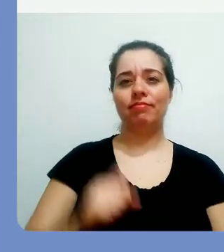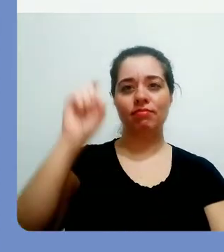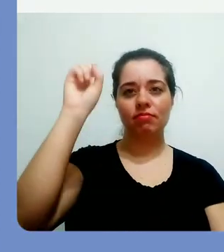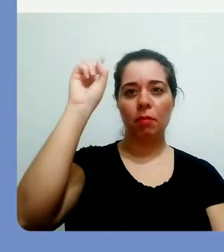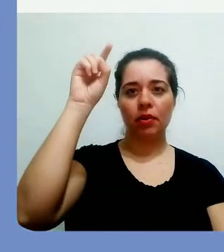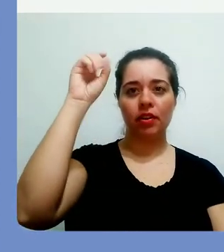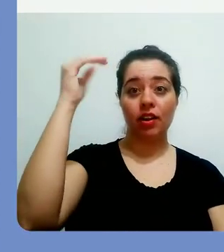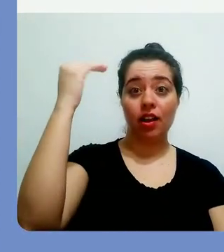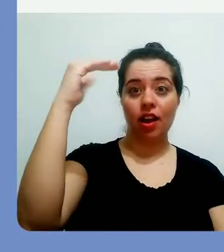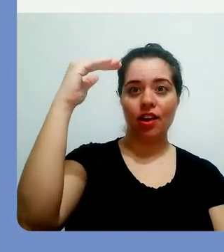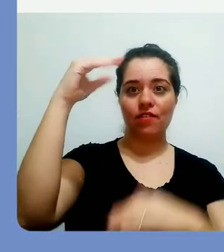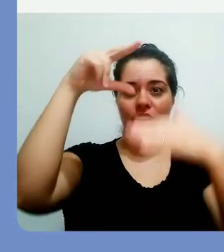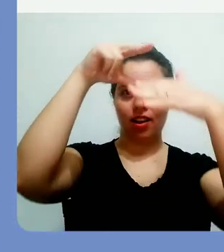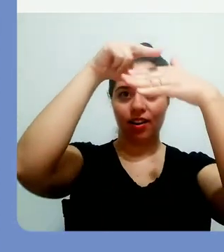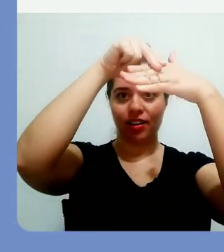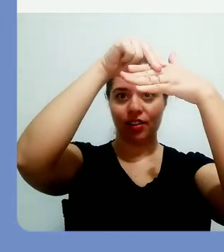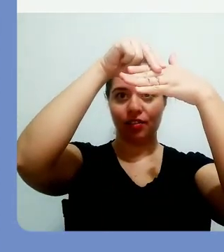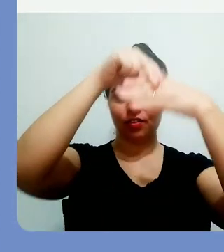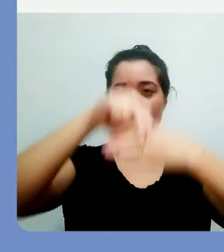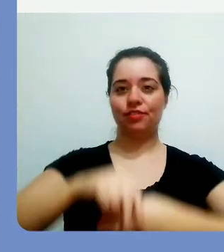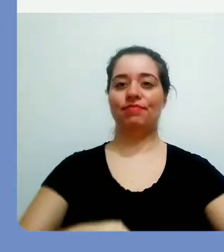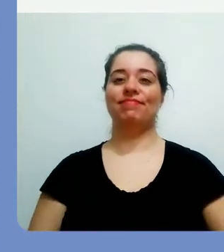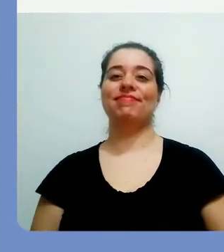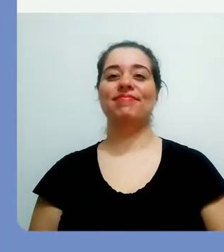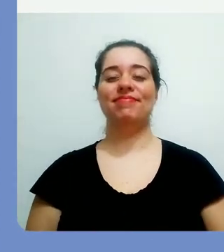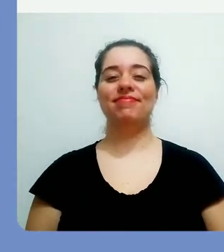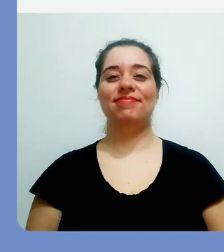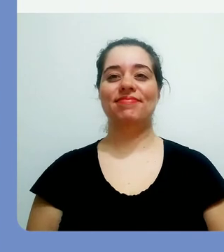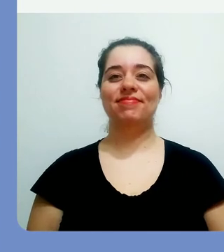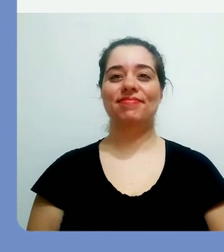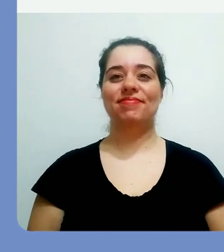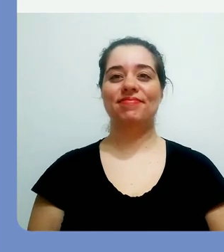um novo arquivo, basta eu clicar em Enviar Arquivo.